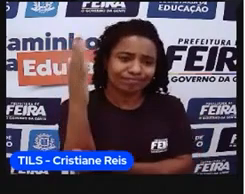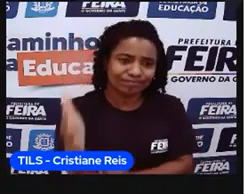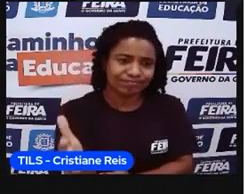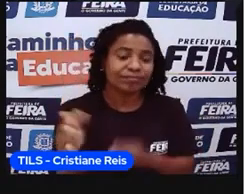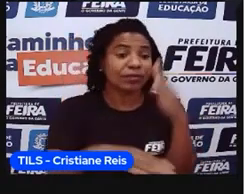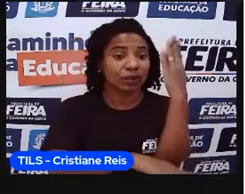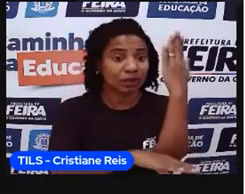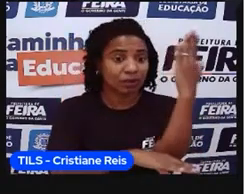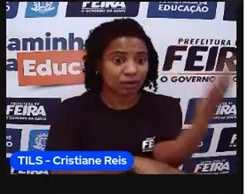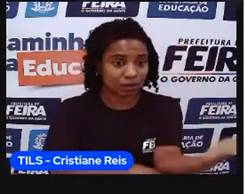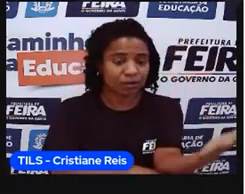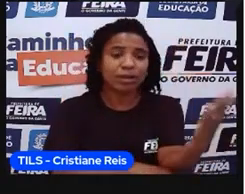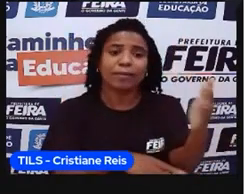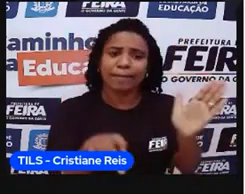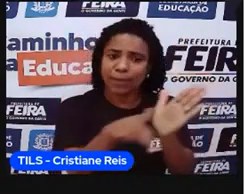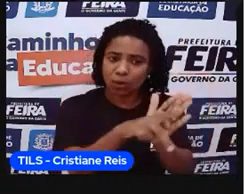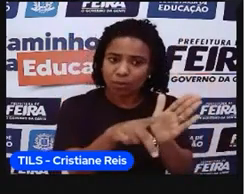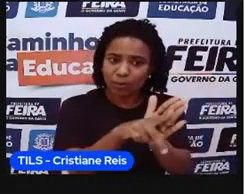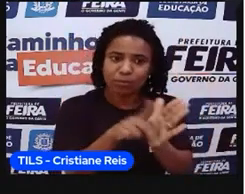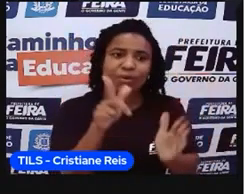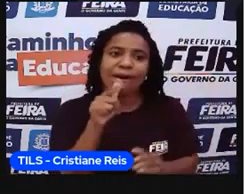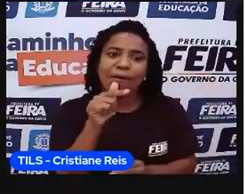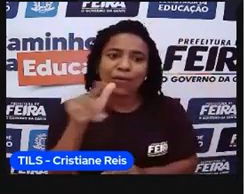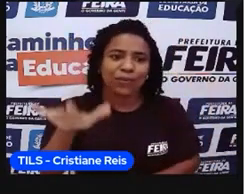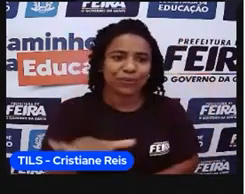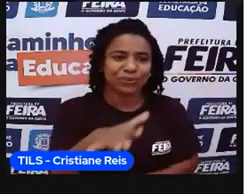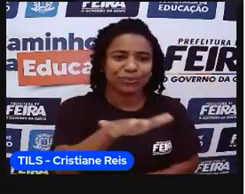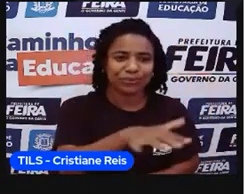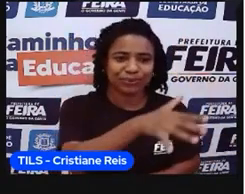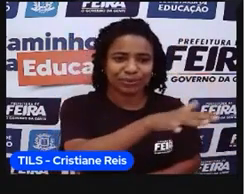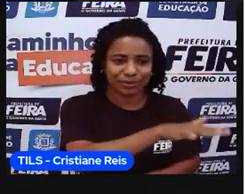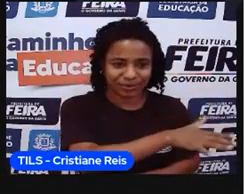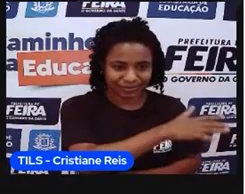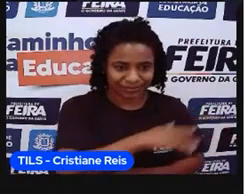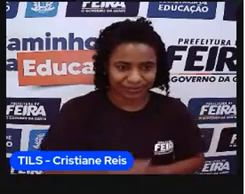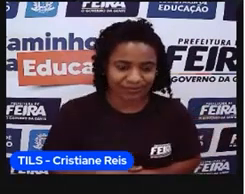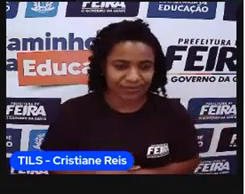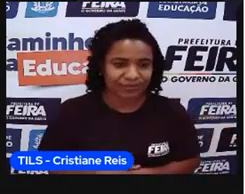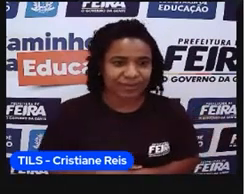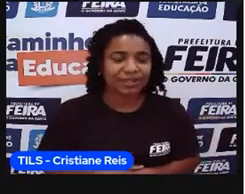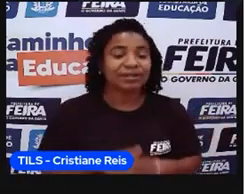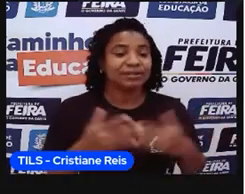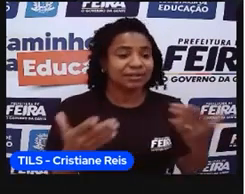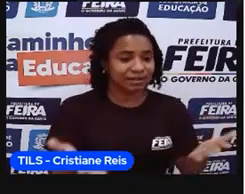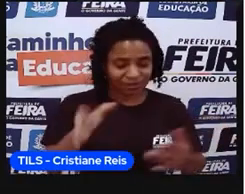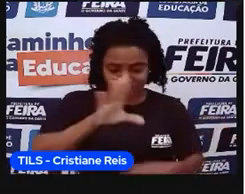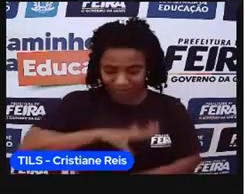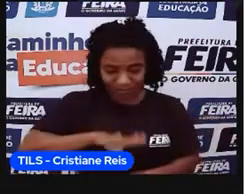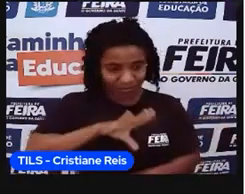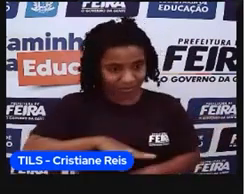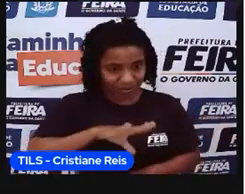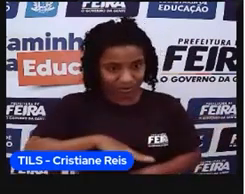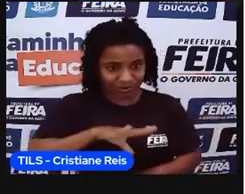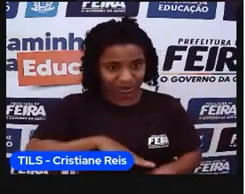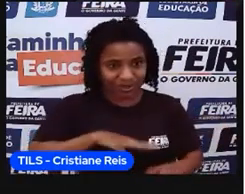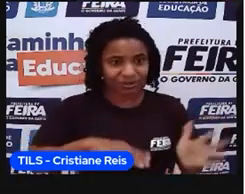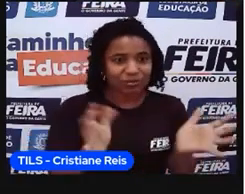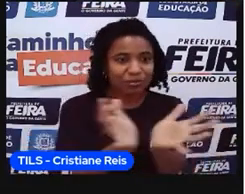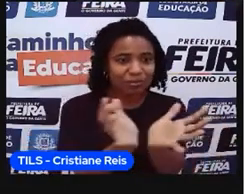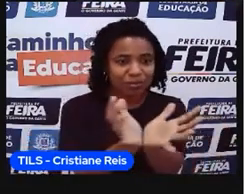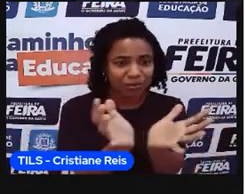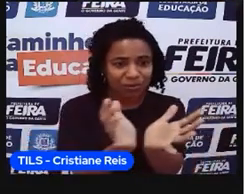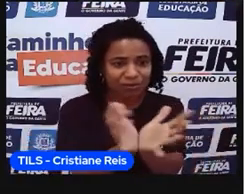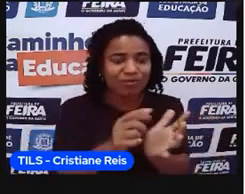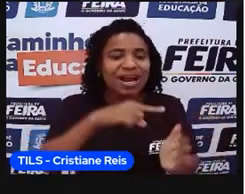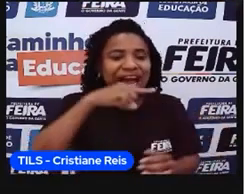litoral, né? E aí, juntou as habilidades dos povos, né, a habilidade portuguesa, dos povos portugueses no plantio da